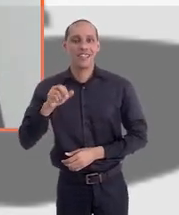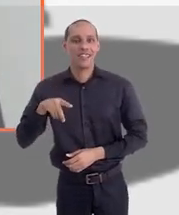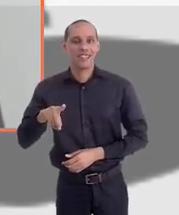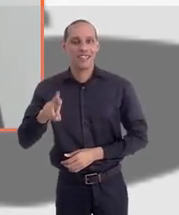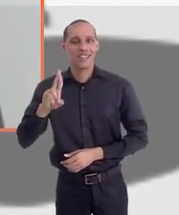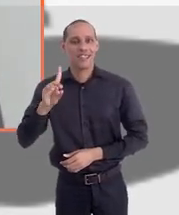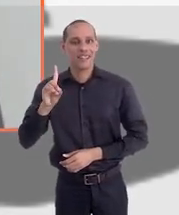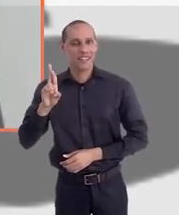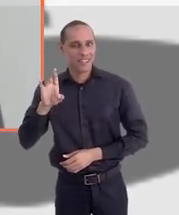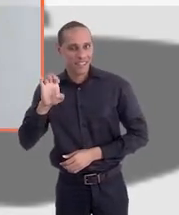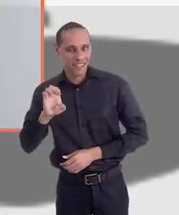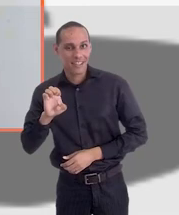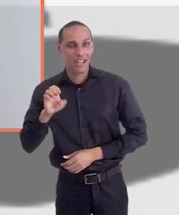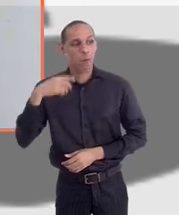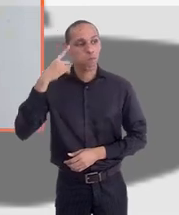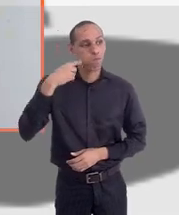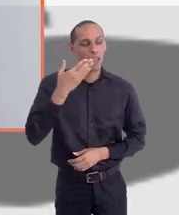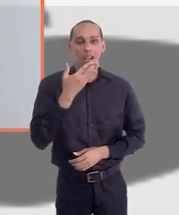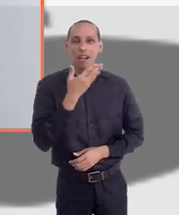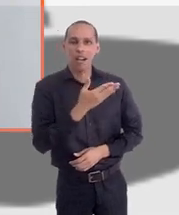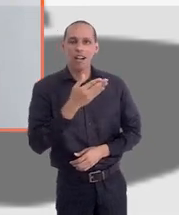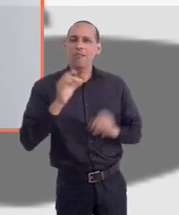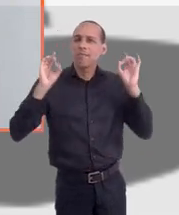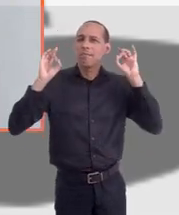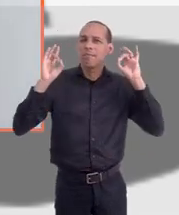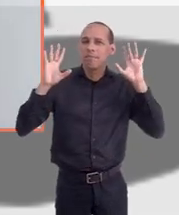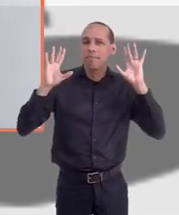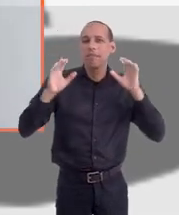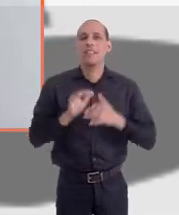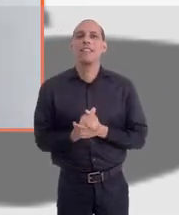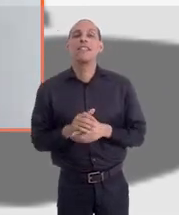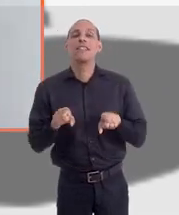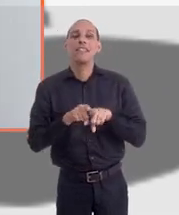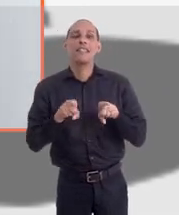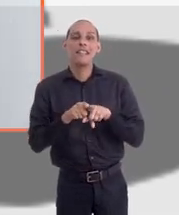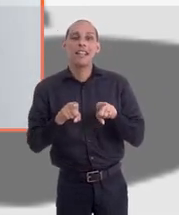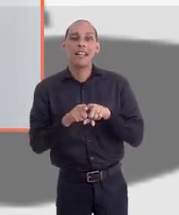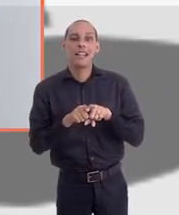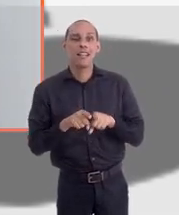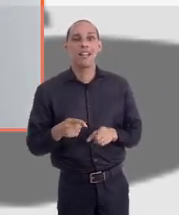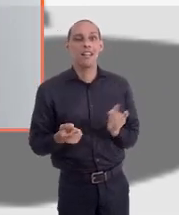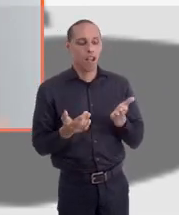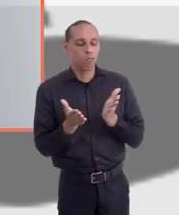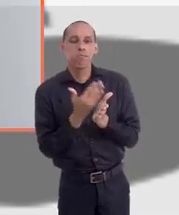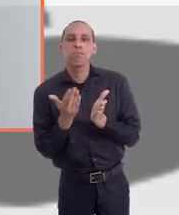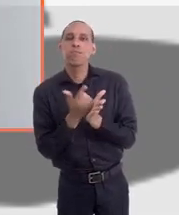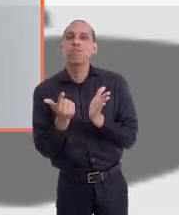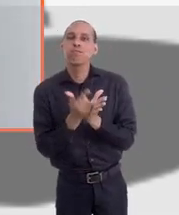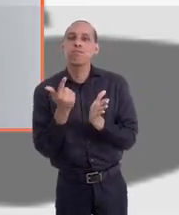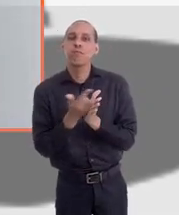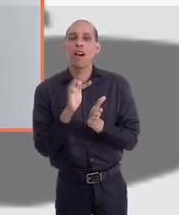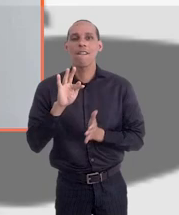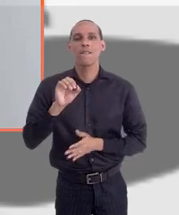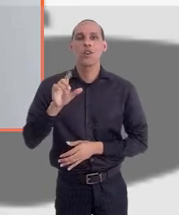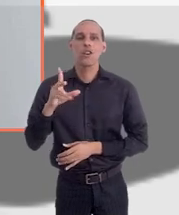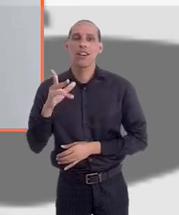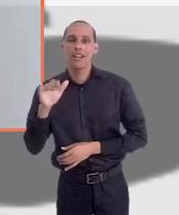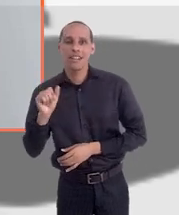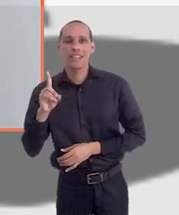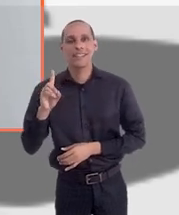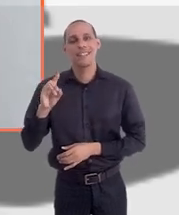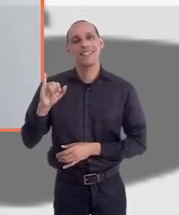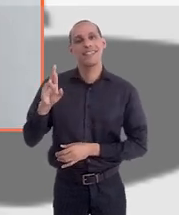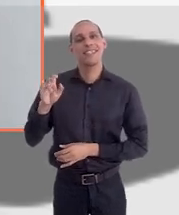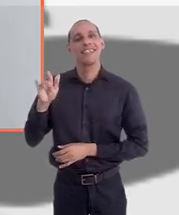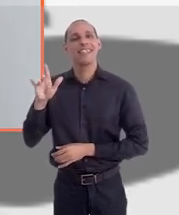advogado, especialista em administração pública. Ele que é colunista da Folha Dirigida e professor, também conhecido no YouTube